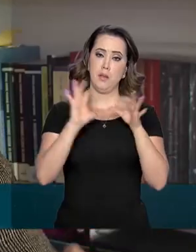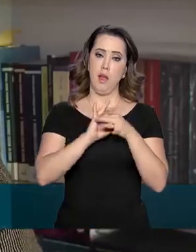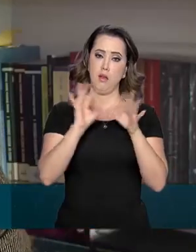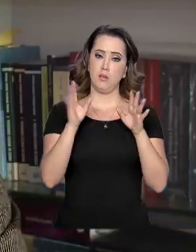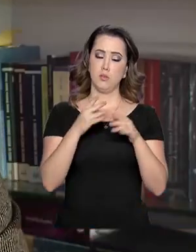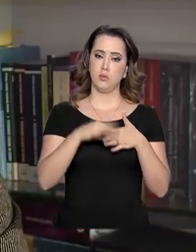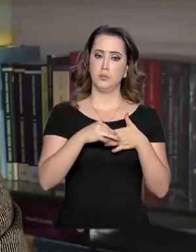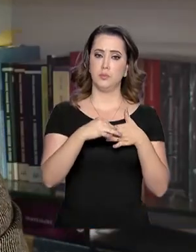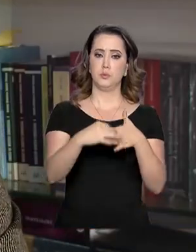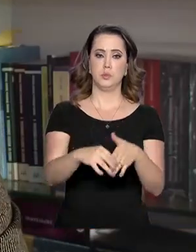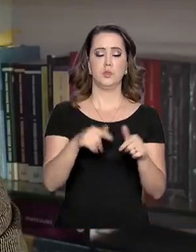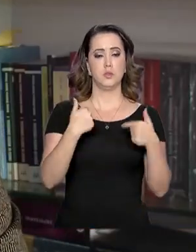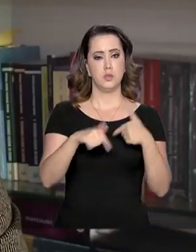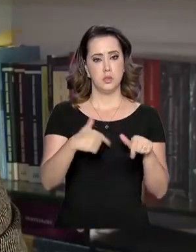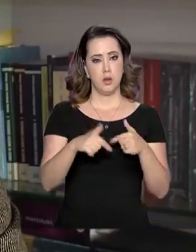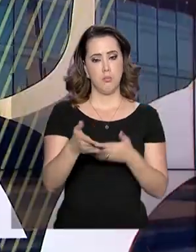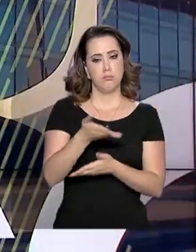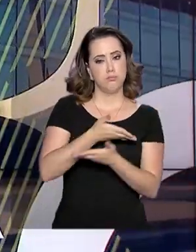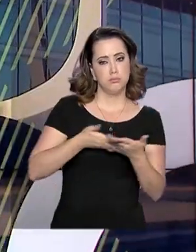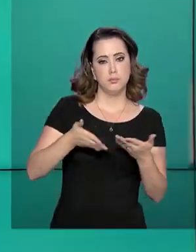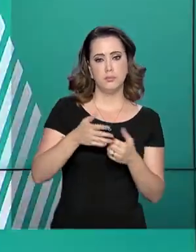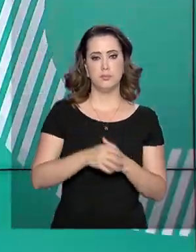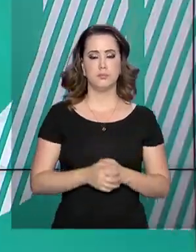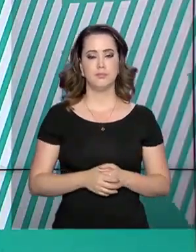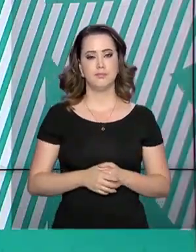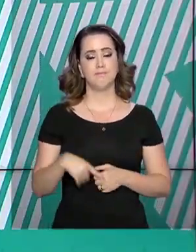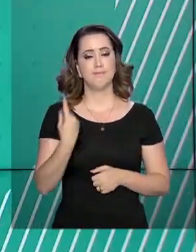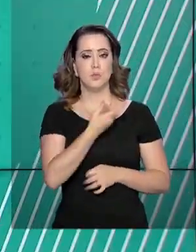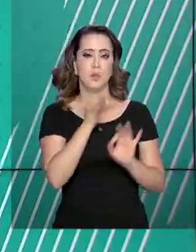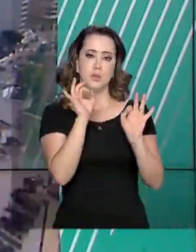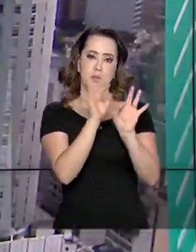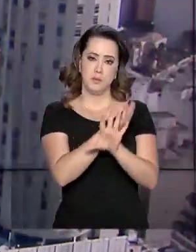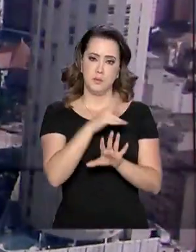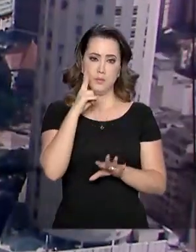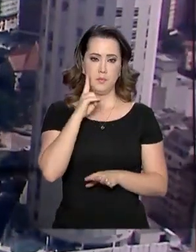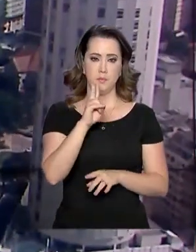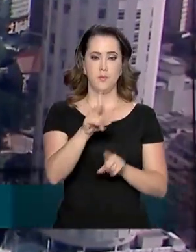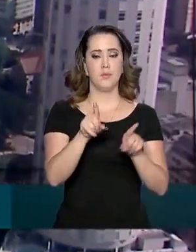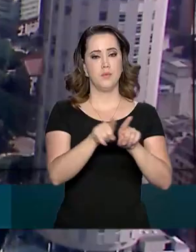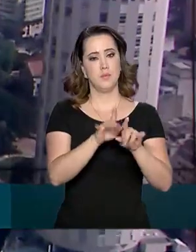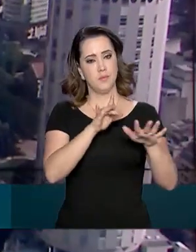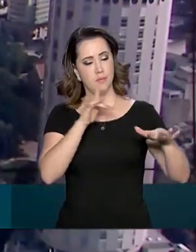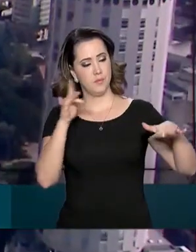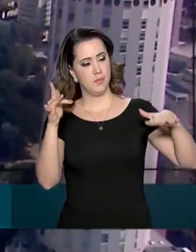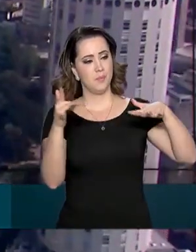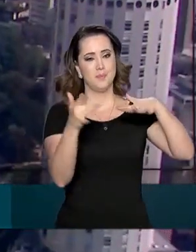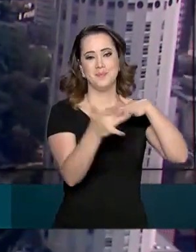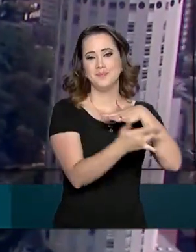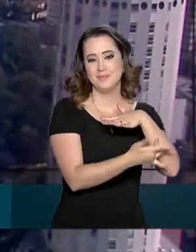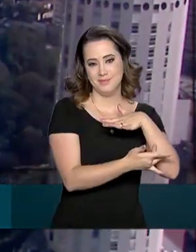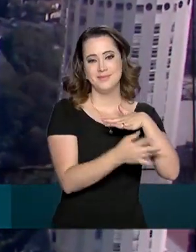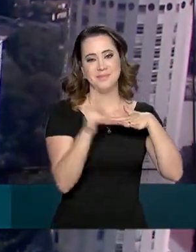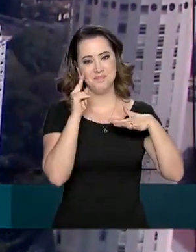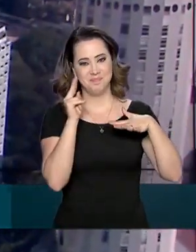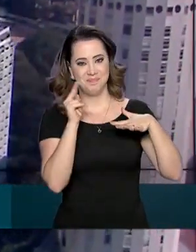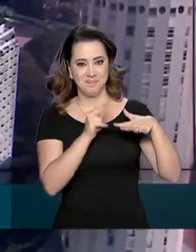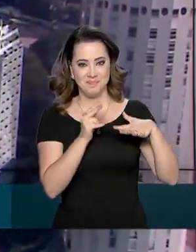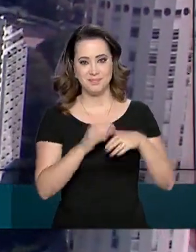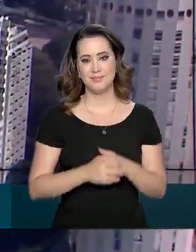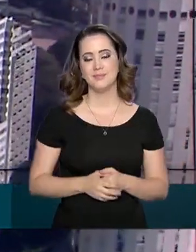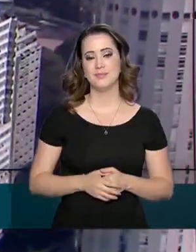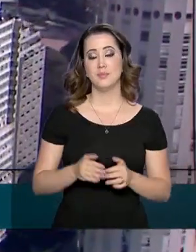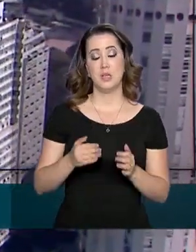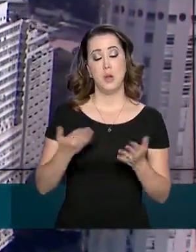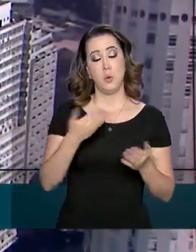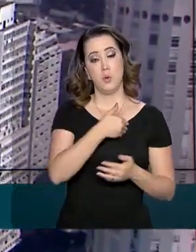na condução das atividades negociais. Nós ficamos por aqui. Continue nos acompanhando também pelas redes sociais.